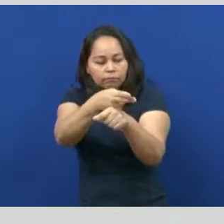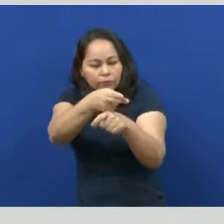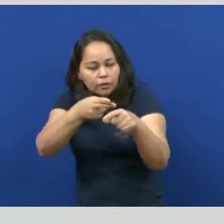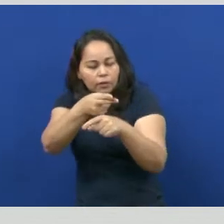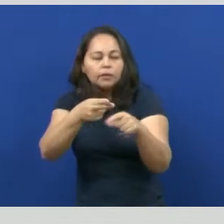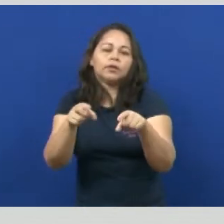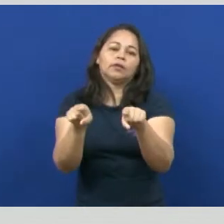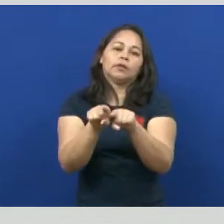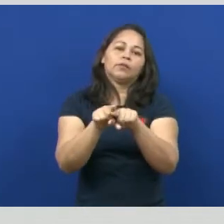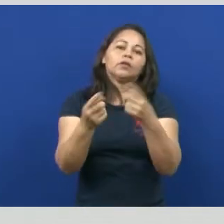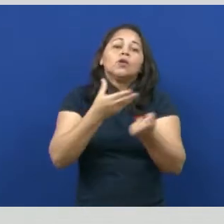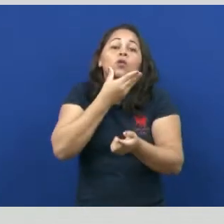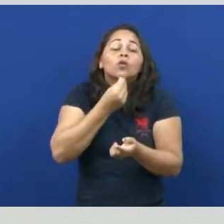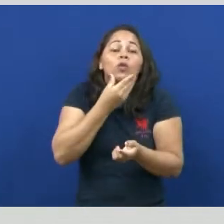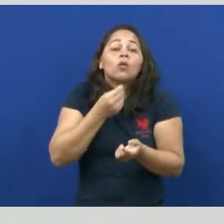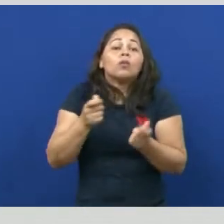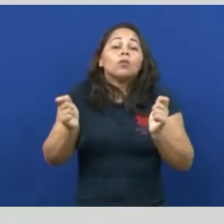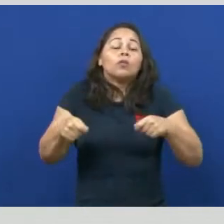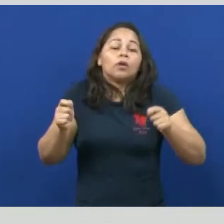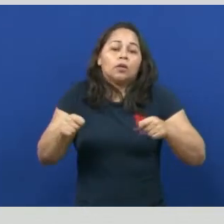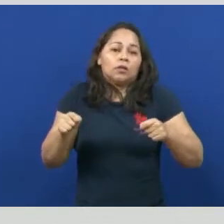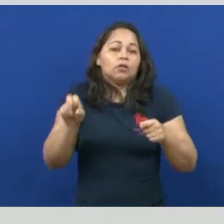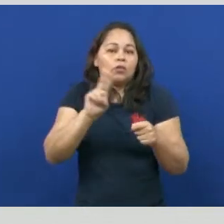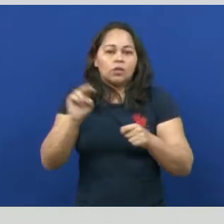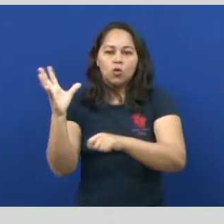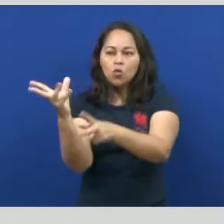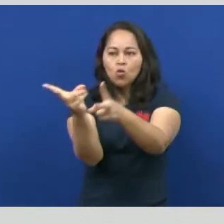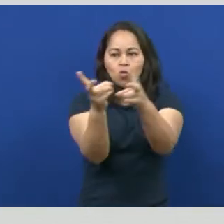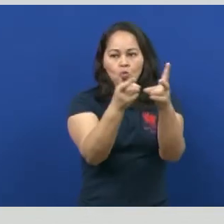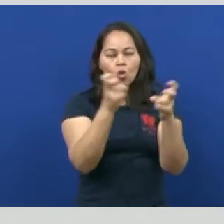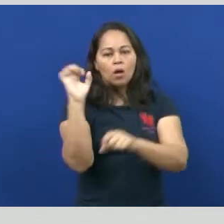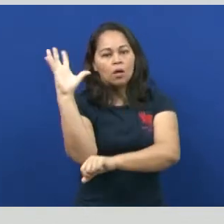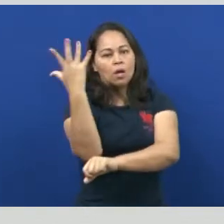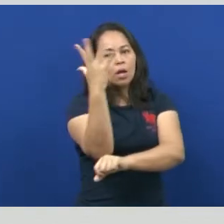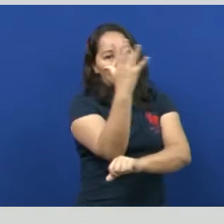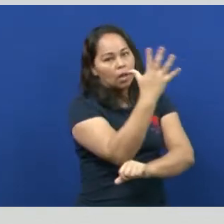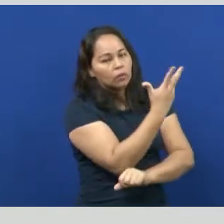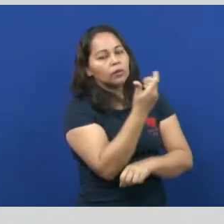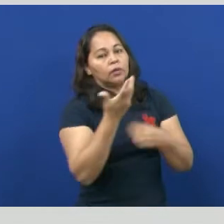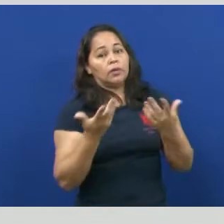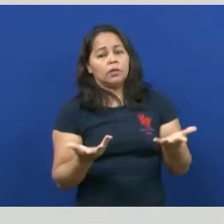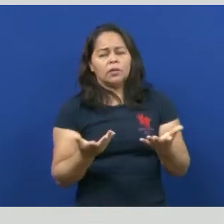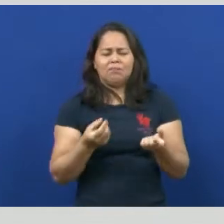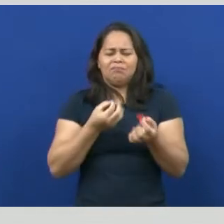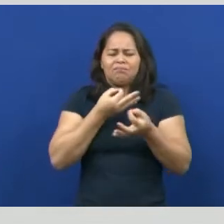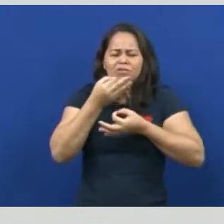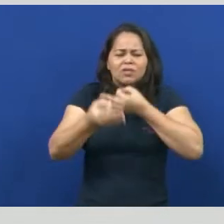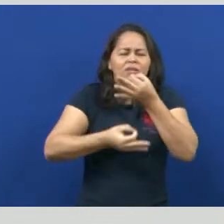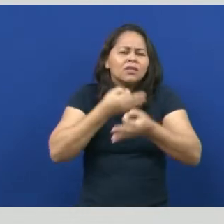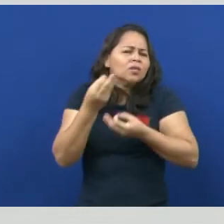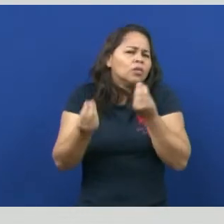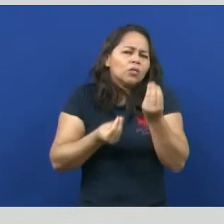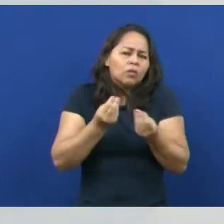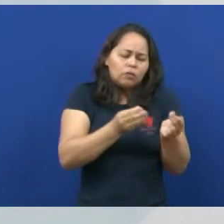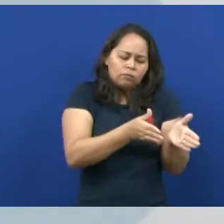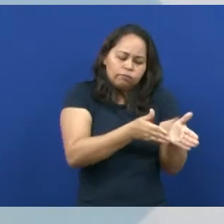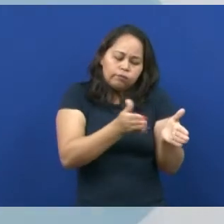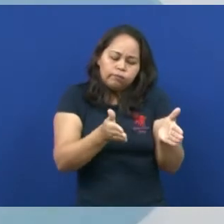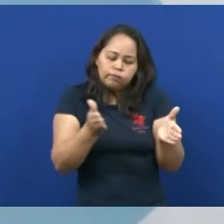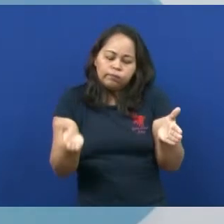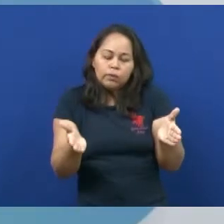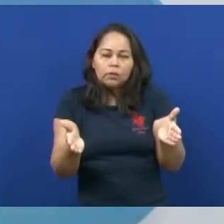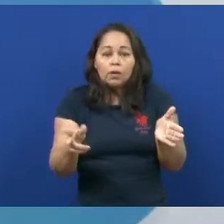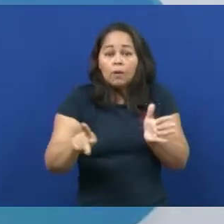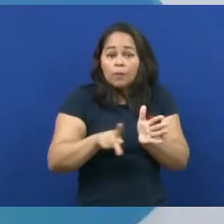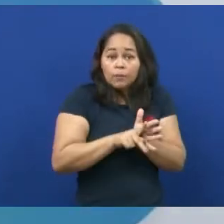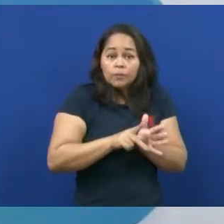começam aí a fazer o uso da natureza. É aí onde a gente começa a discutir sobre o processo de apropriação